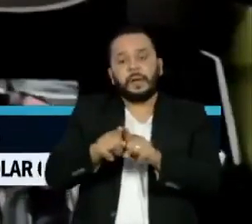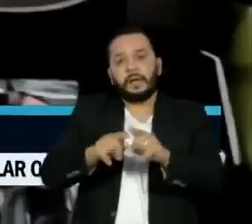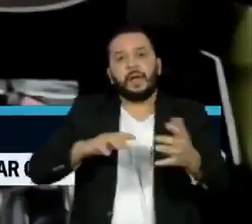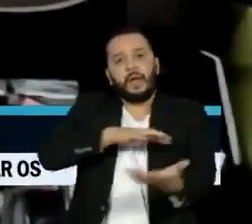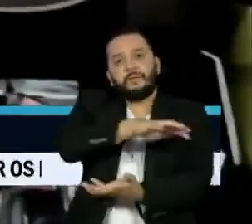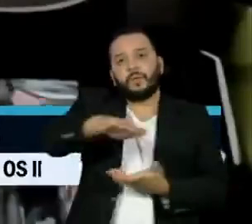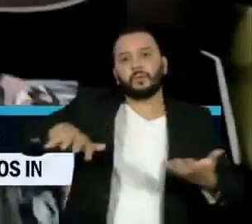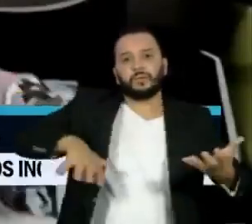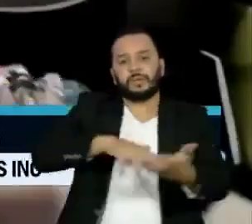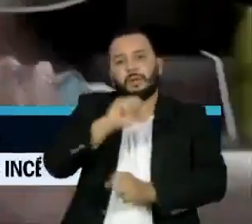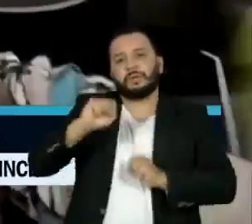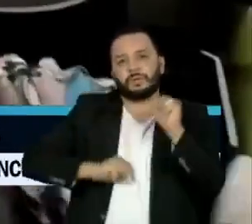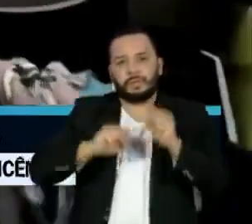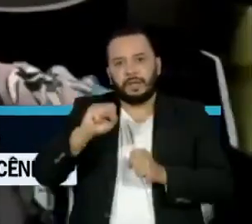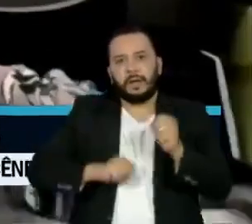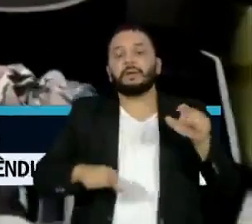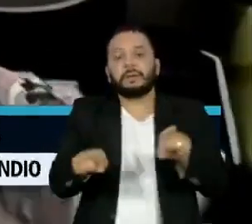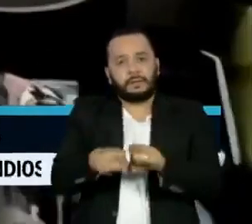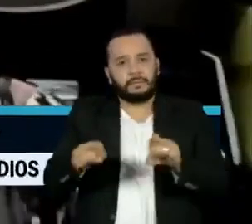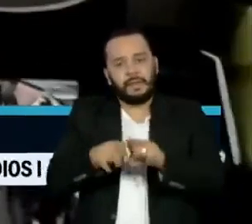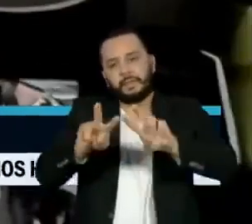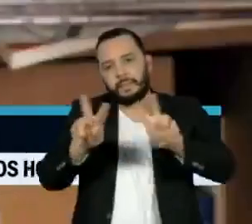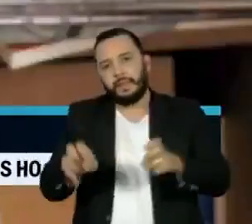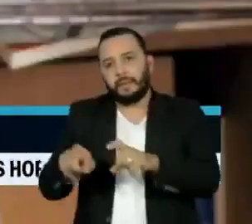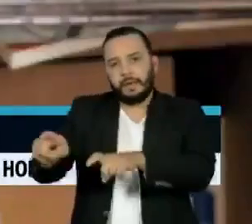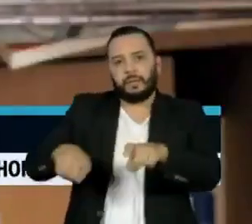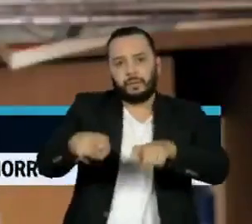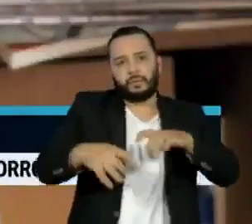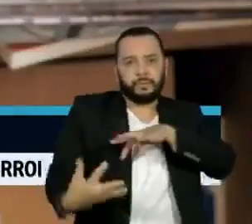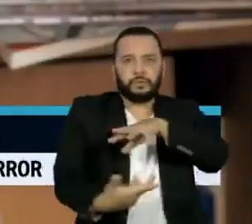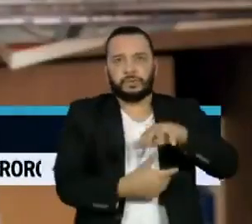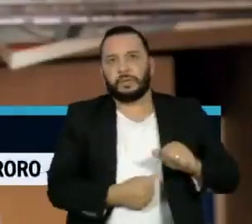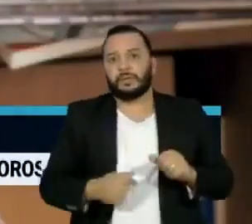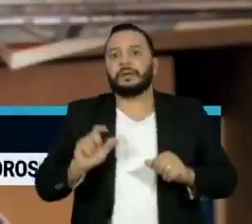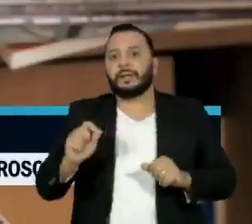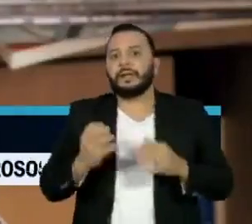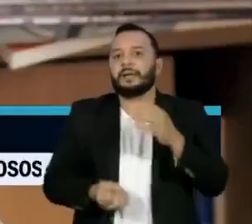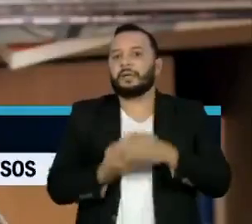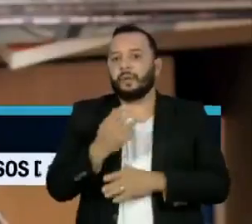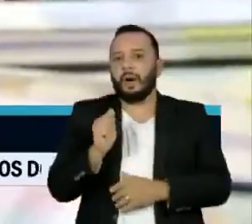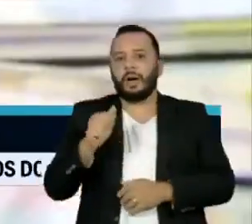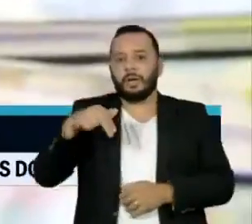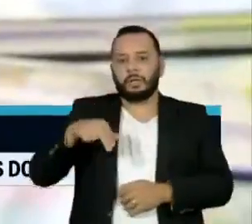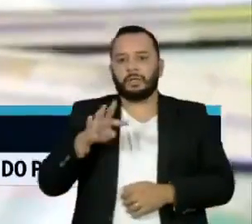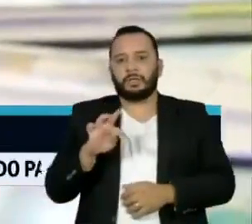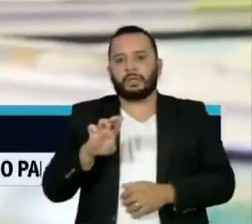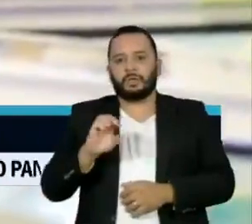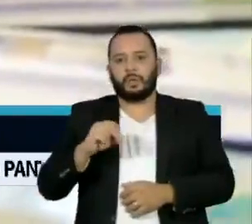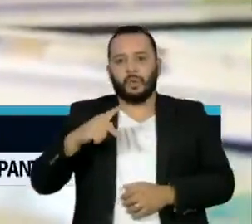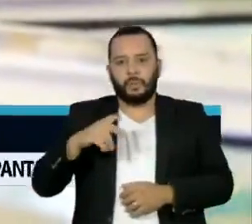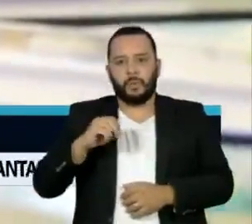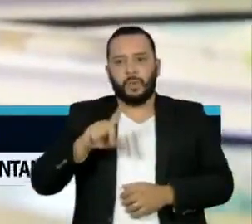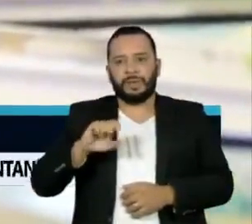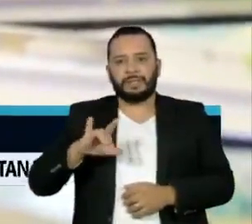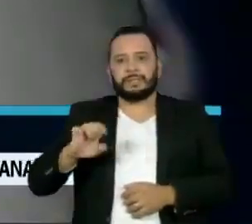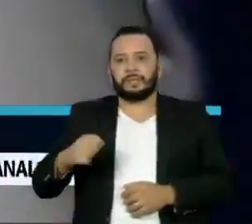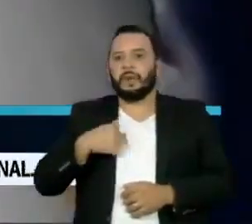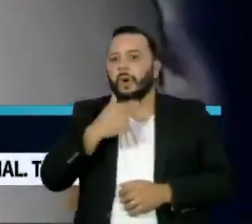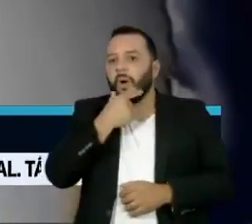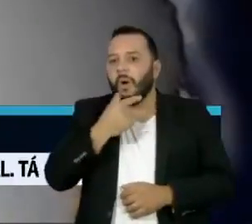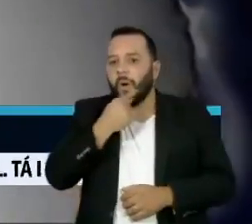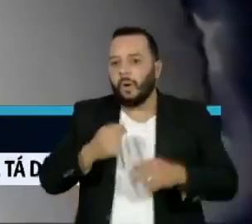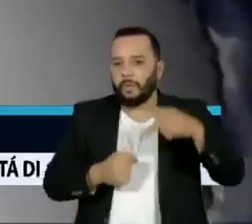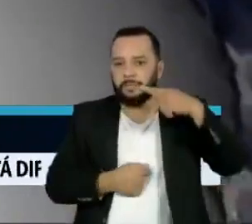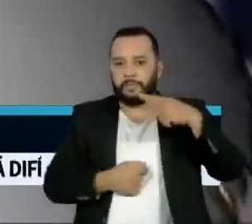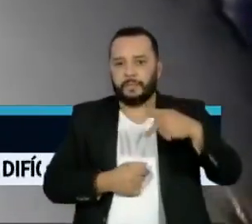e a questão da agricultura mundial. Quem criou o termo foi Paul Crutzen, prêmio Nobel de Química